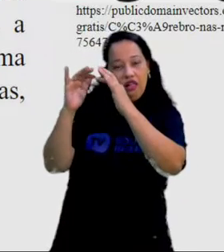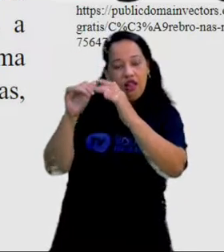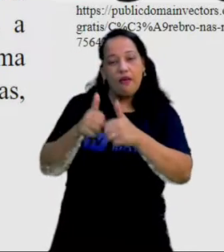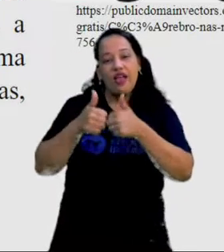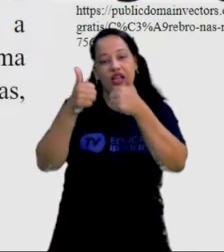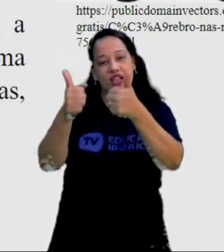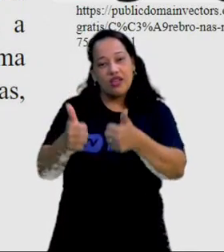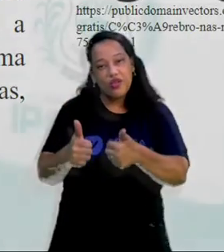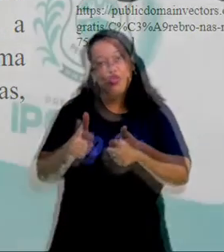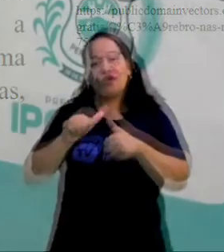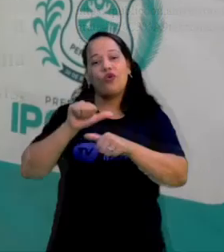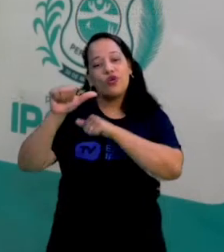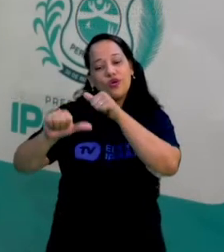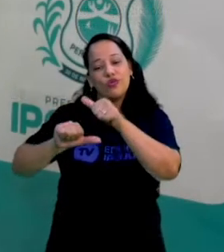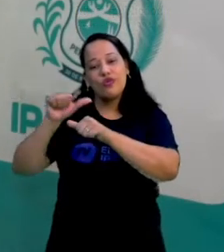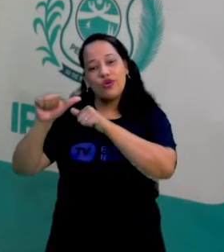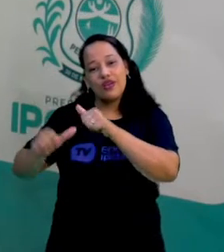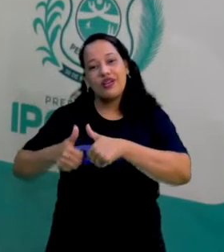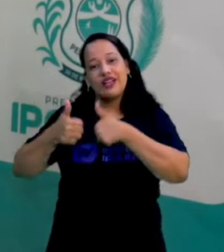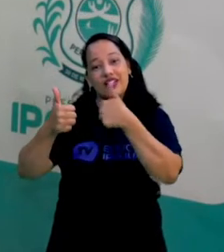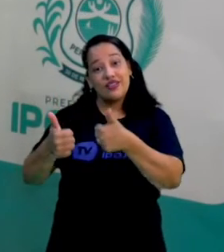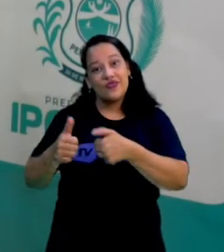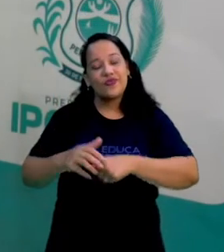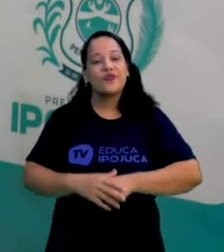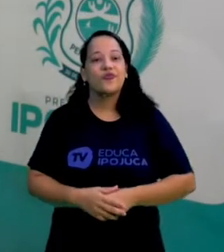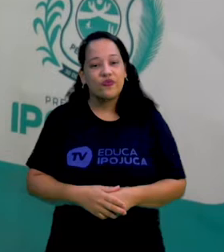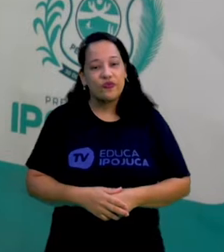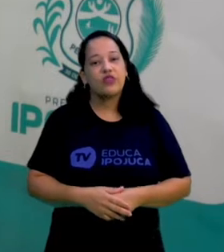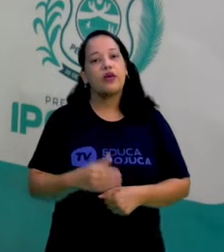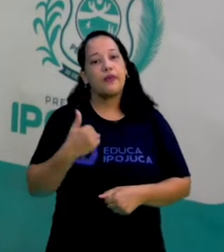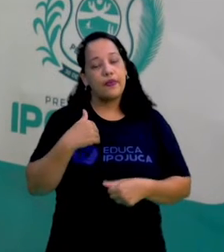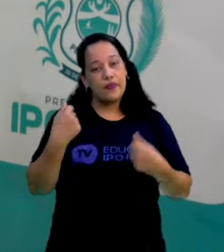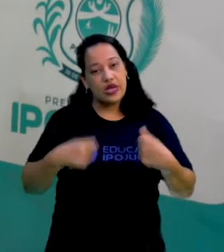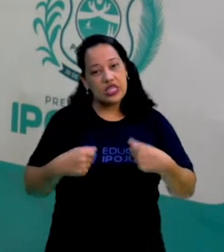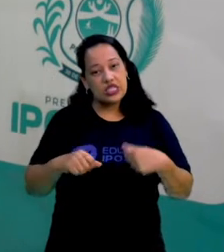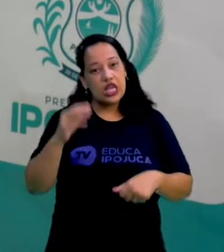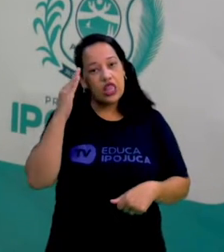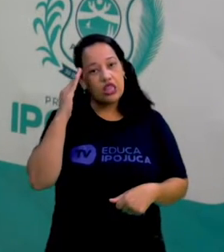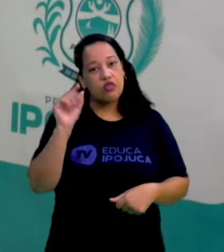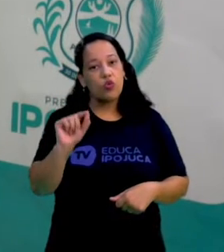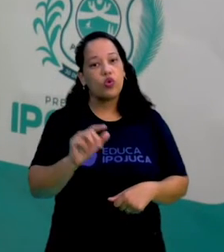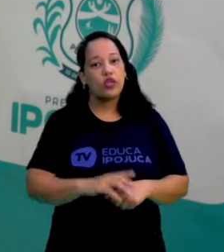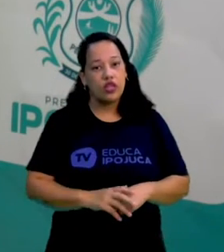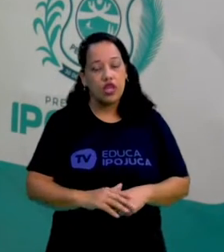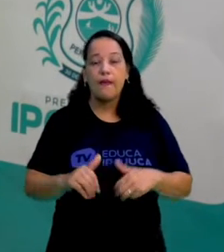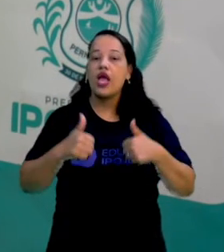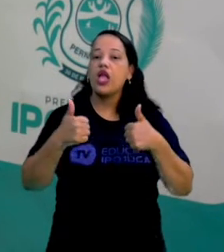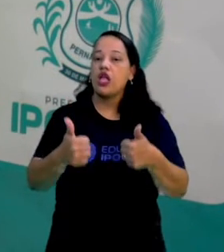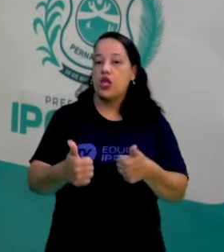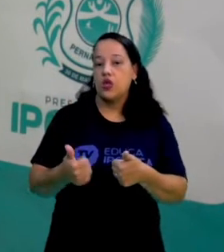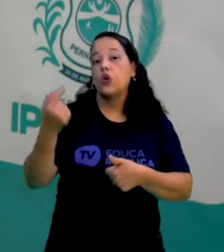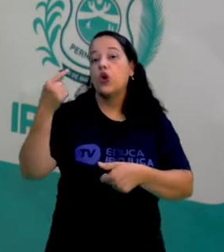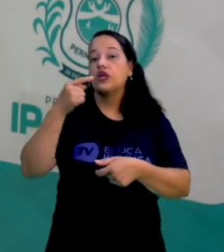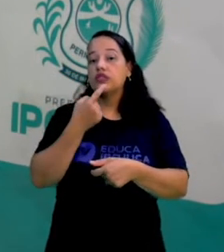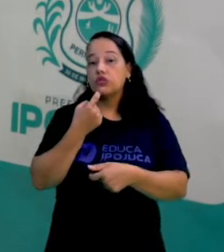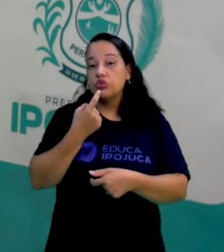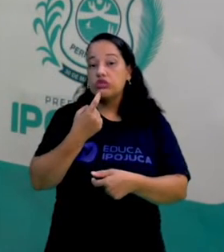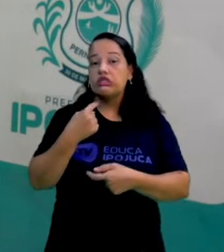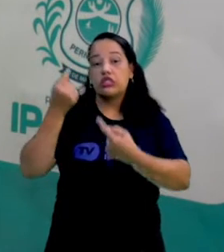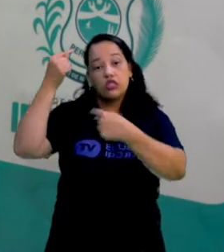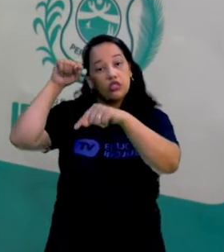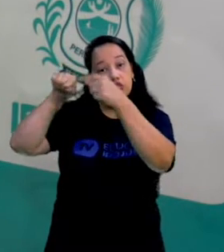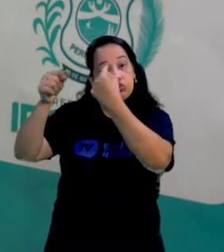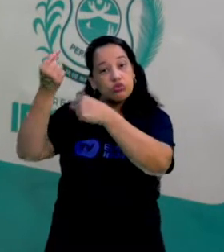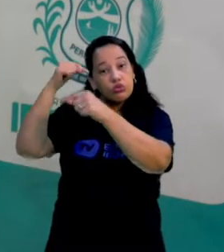celular do cérebro. O a gente precisa aqui compreender é que essa melhoria do fluxo sanguíneo faz com que